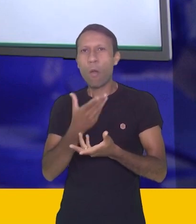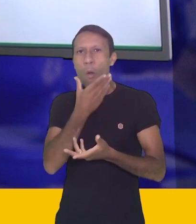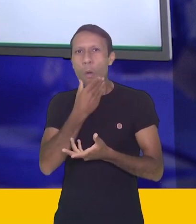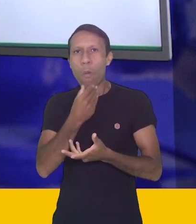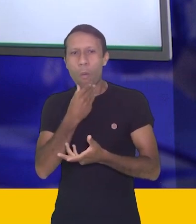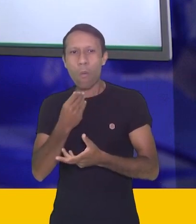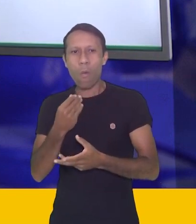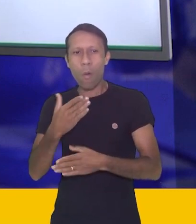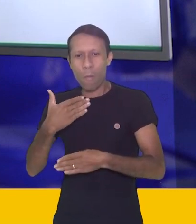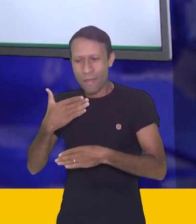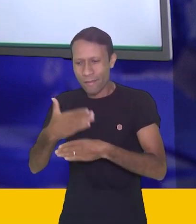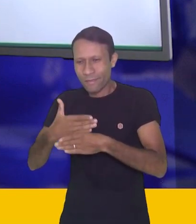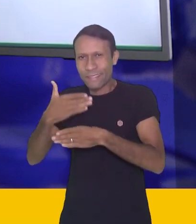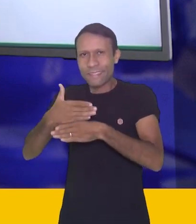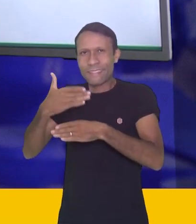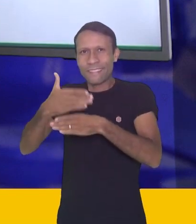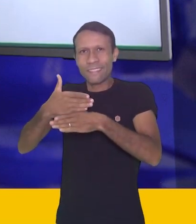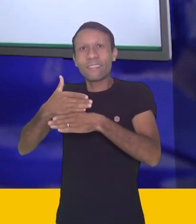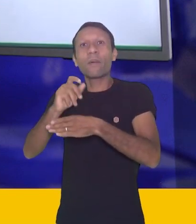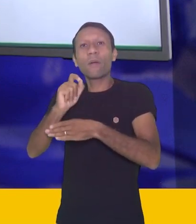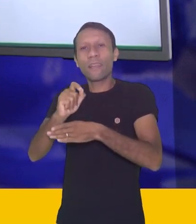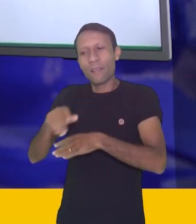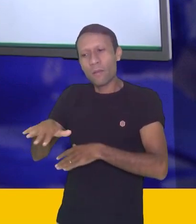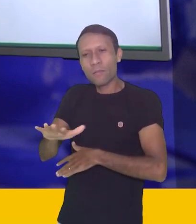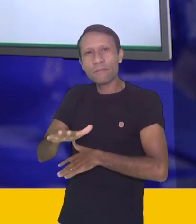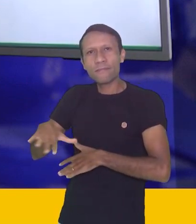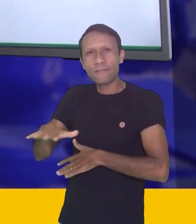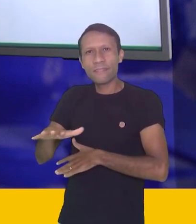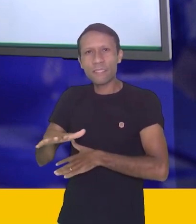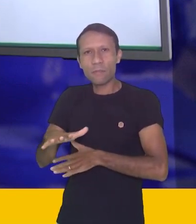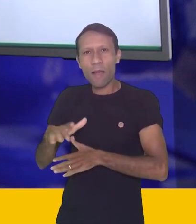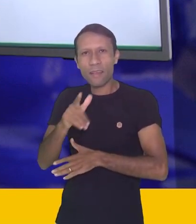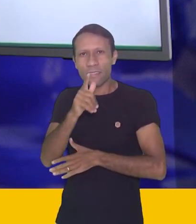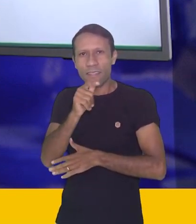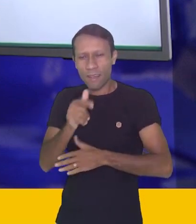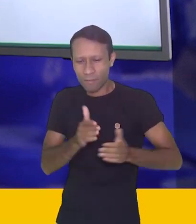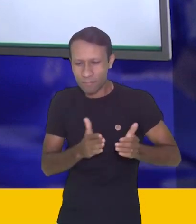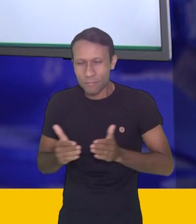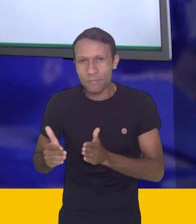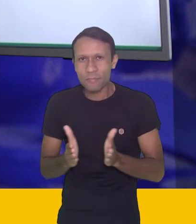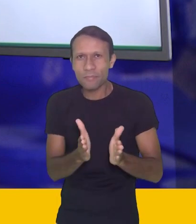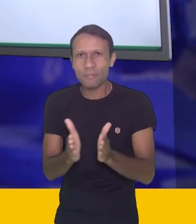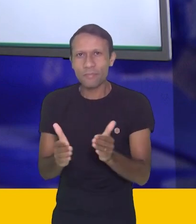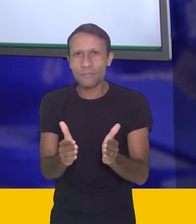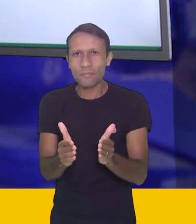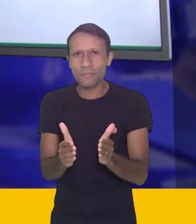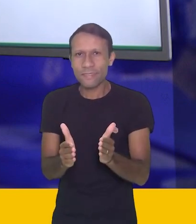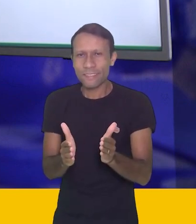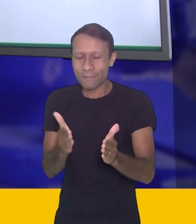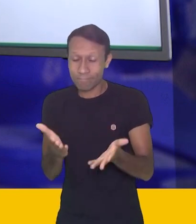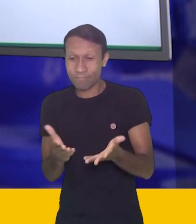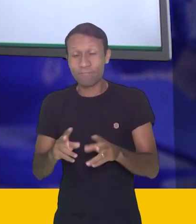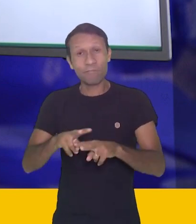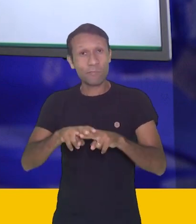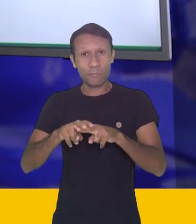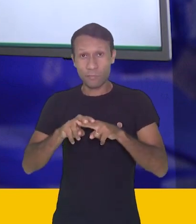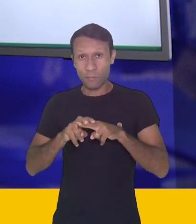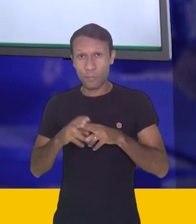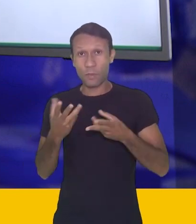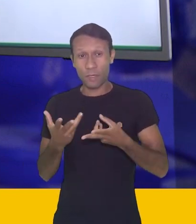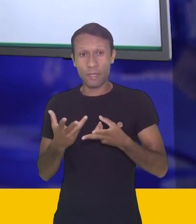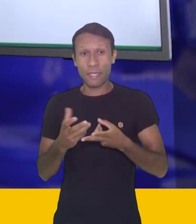do homem dentro de um espaço que é natural, dentro dessa passagem molhada, que foi construída no leito do rio. Dessa forma,